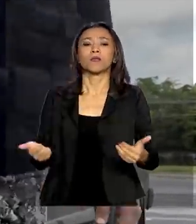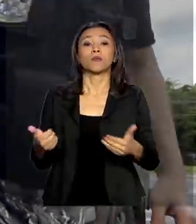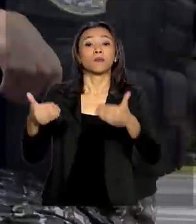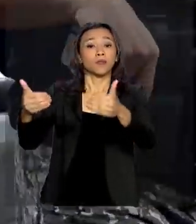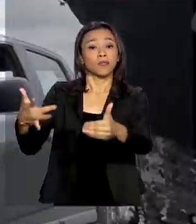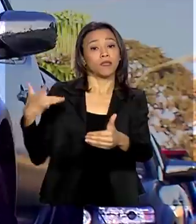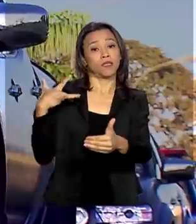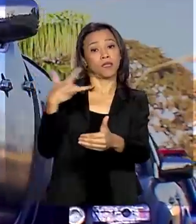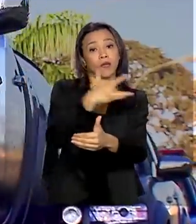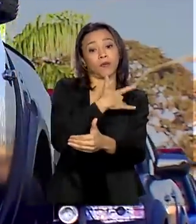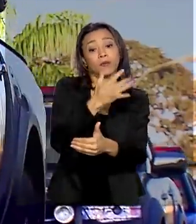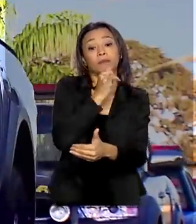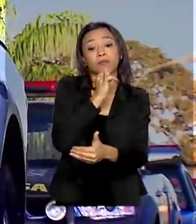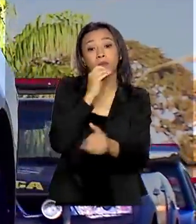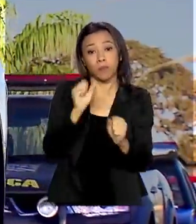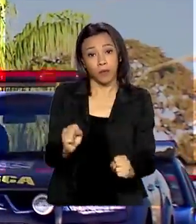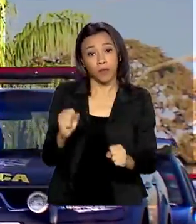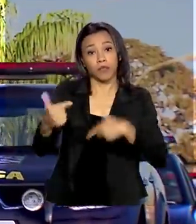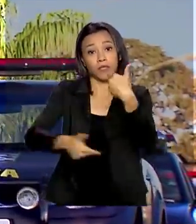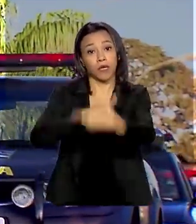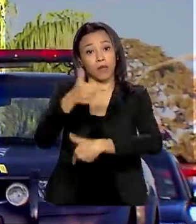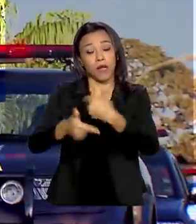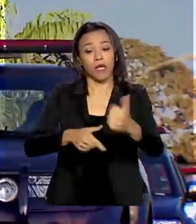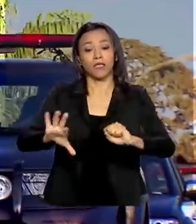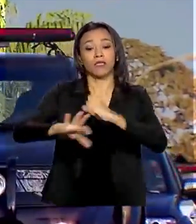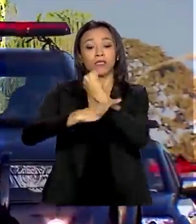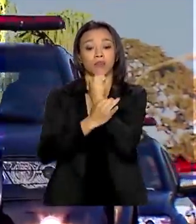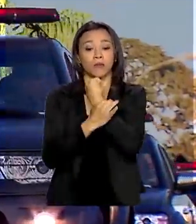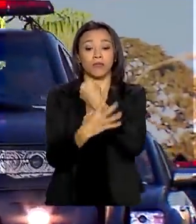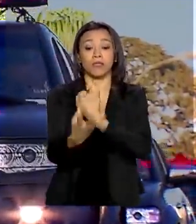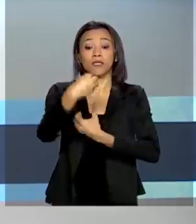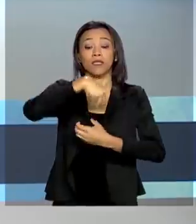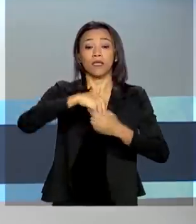Eles podem trabalhar, por exemplo, na segurança nos centros de saúde.